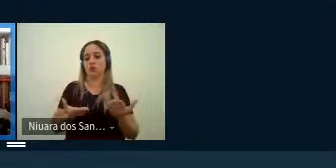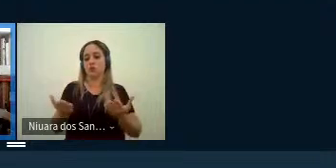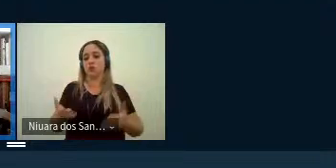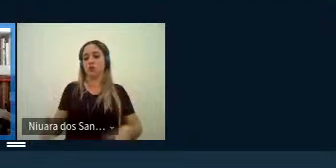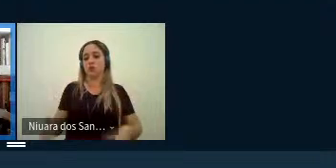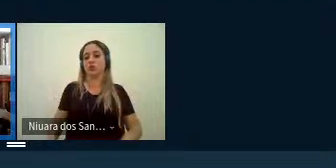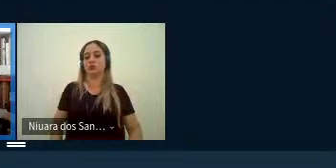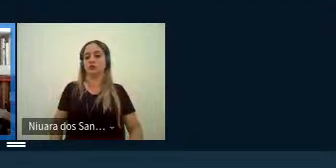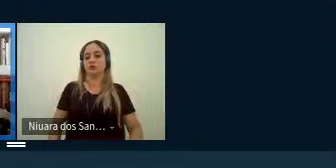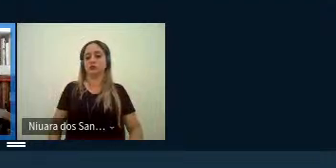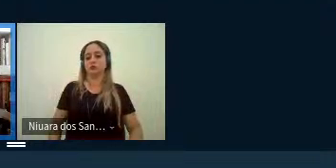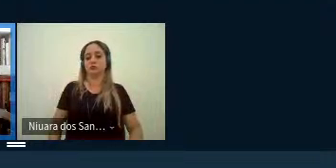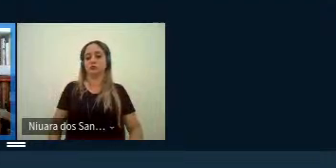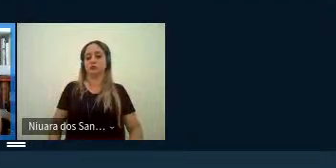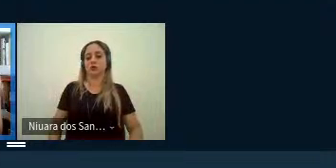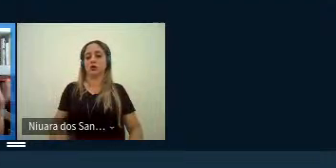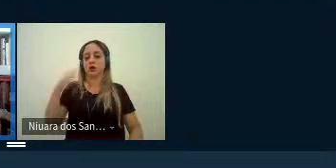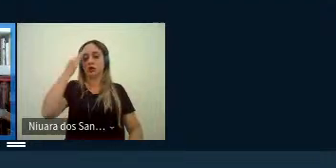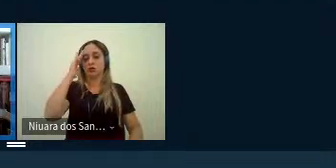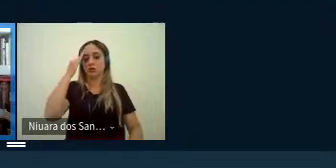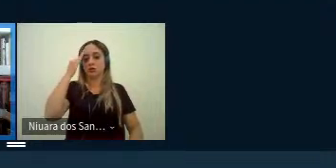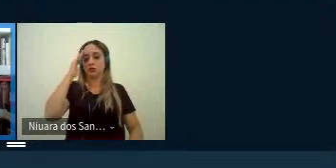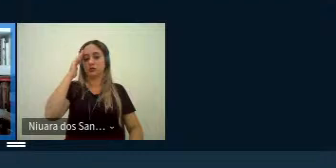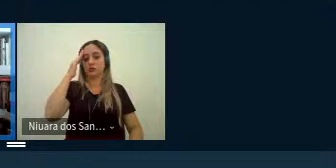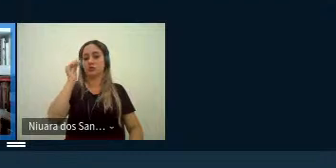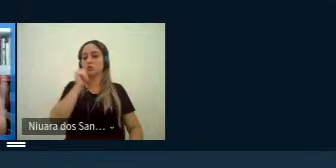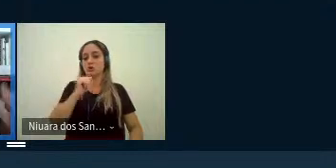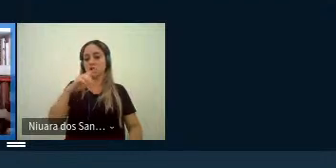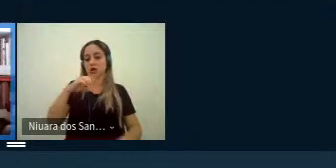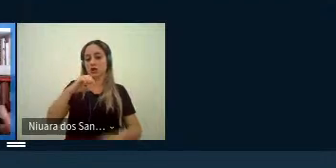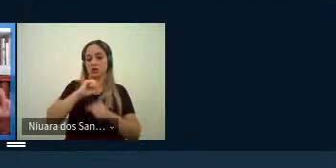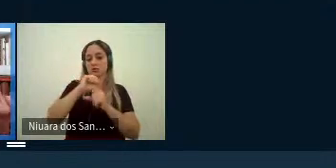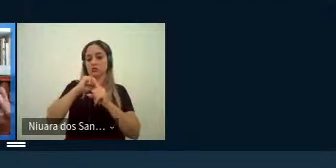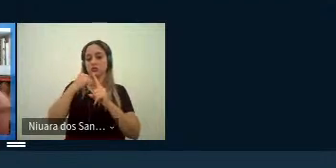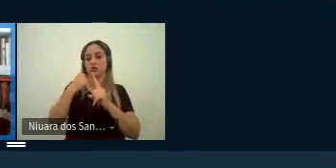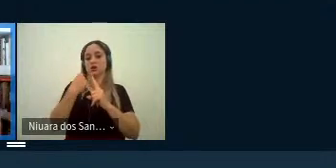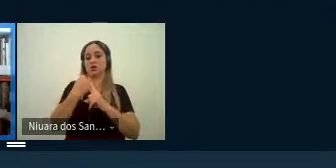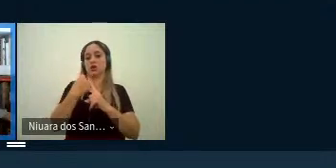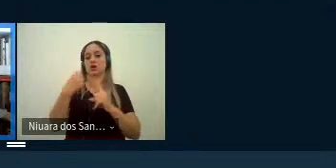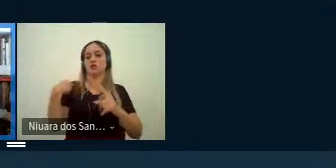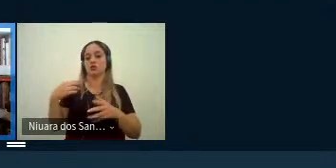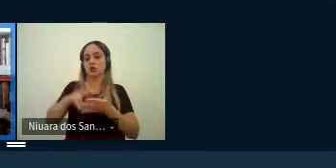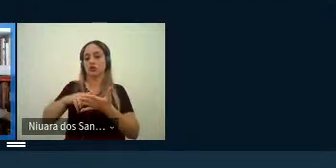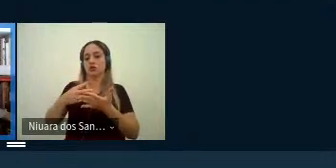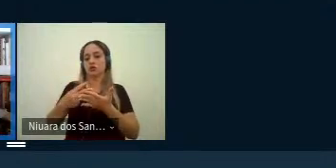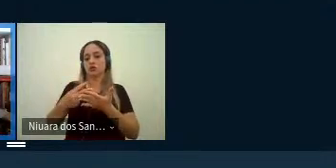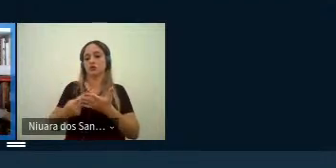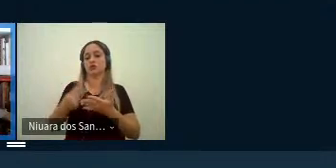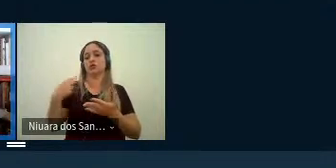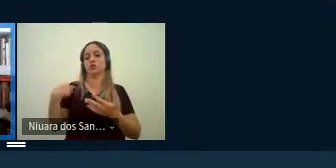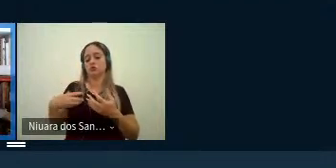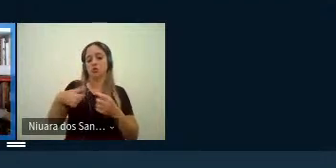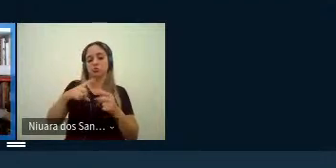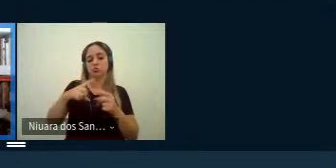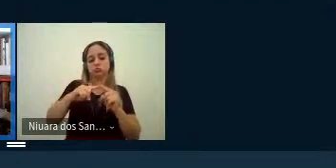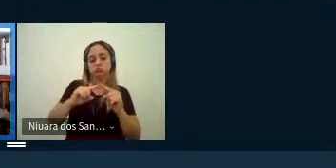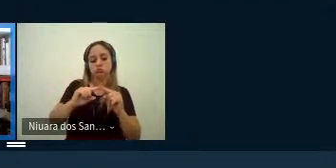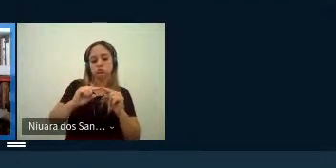compreensão da mulher na sociedade da tradução né no círculo literário enfim